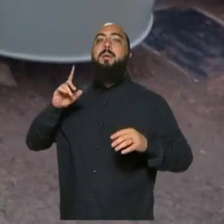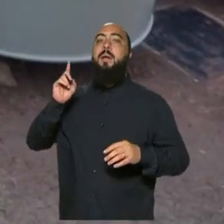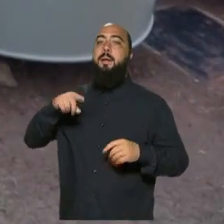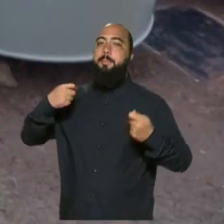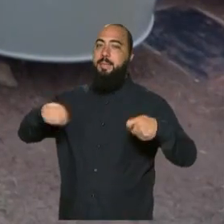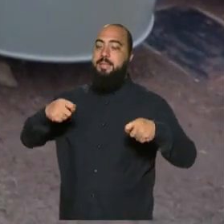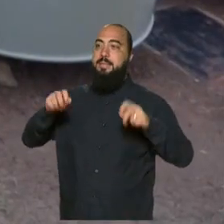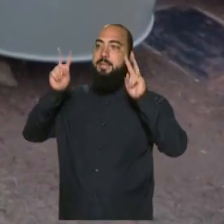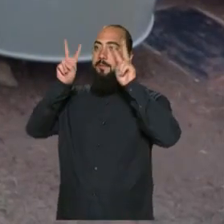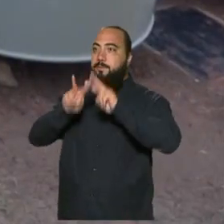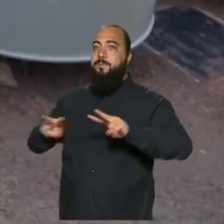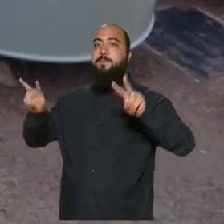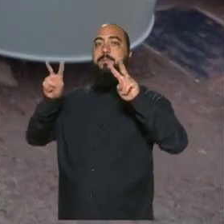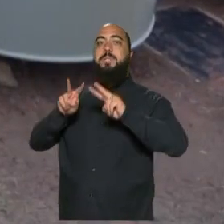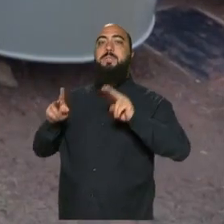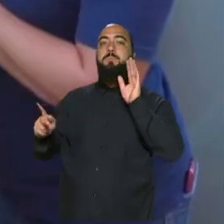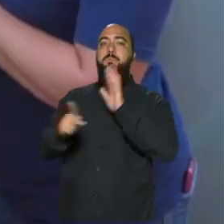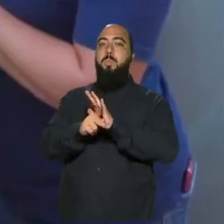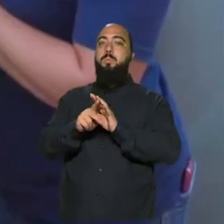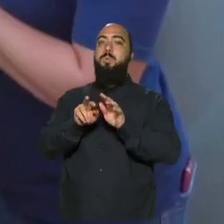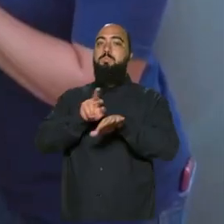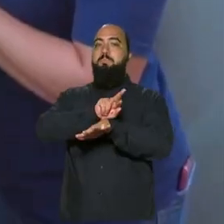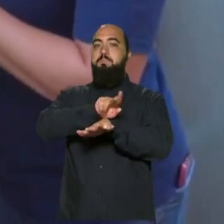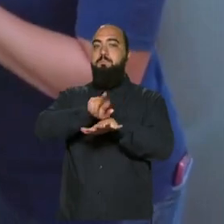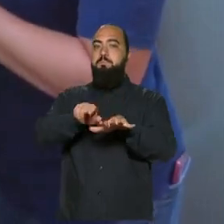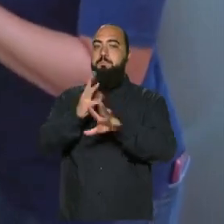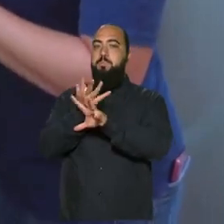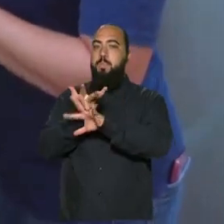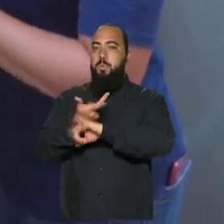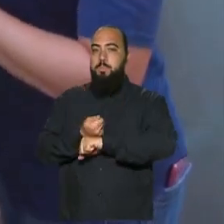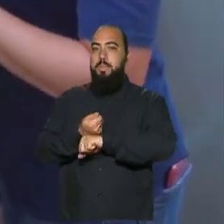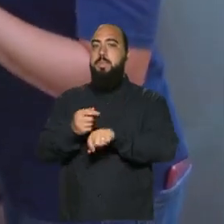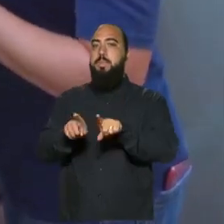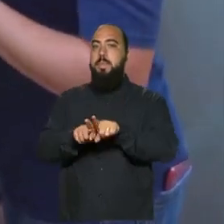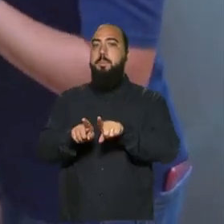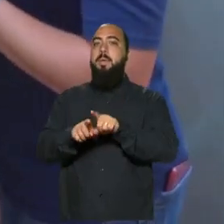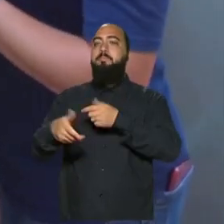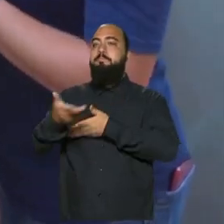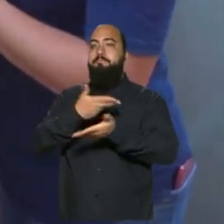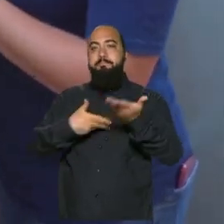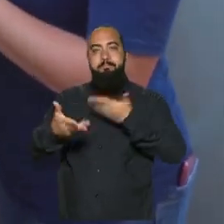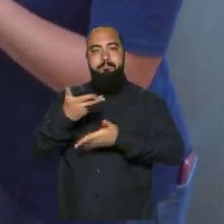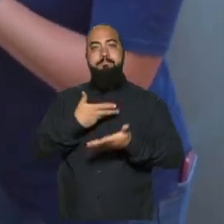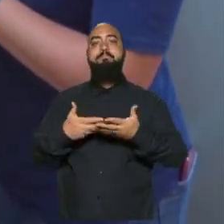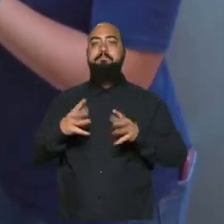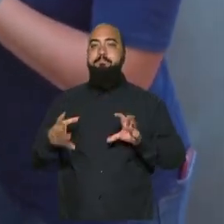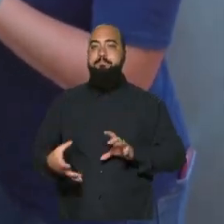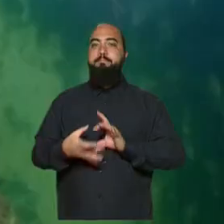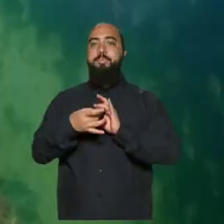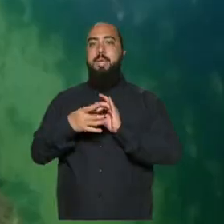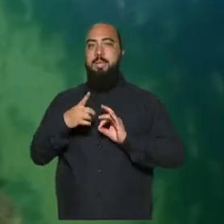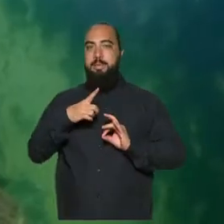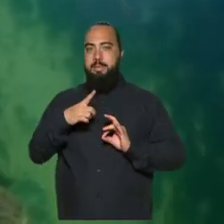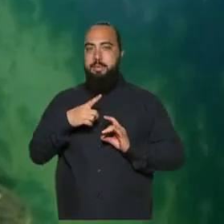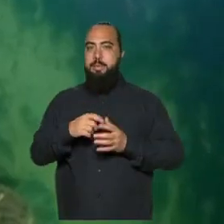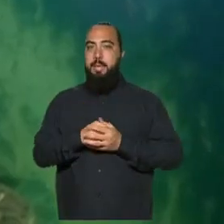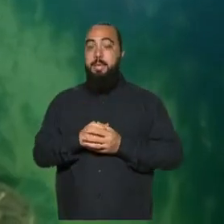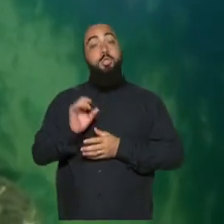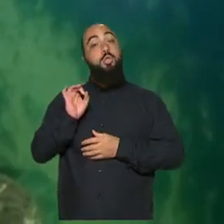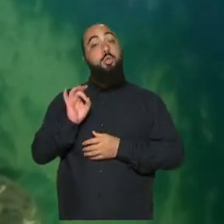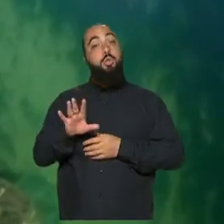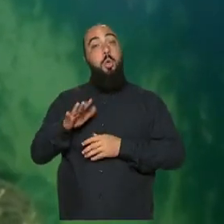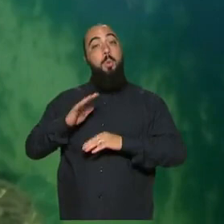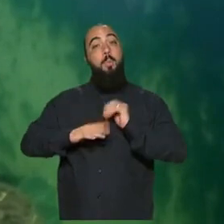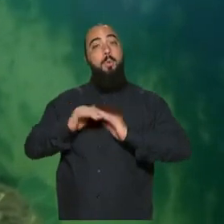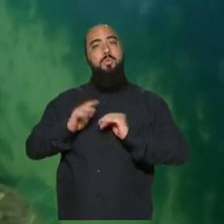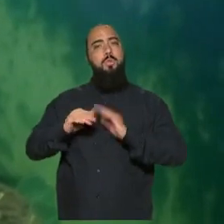ter uma visão multidisciplinar, uma visão trans e interdisciplinar, que somente os